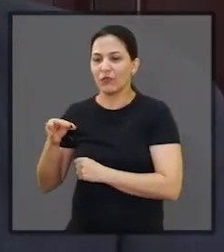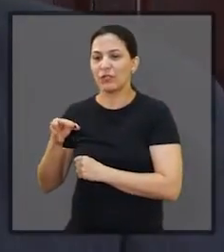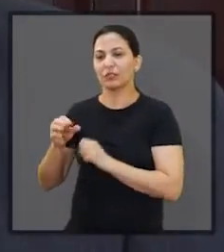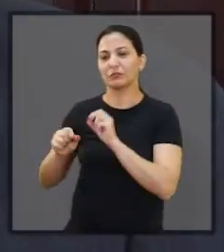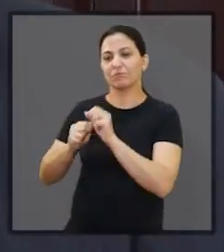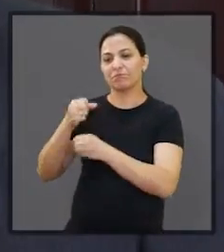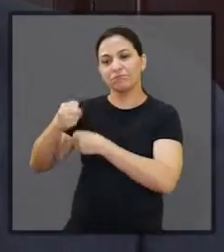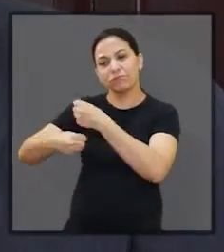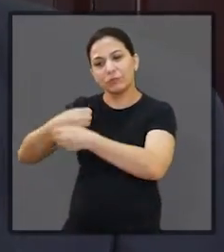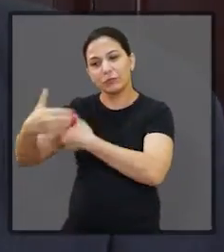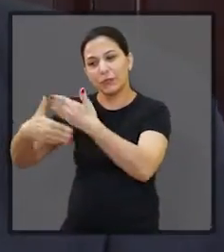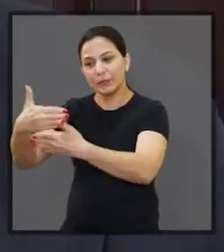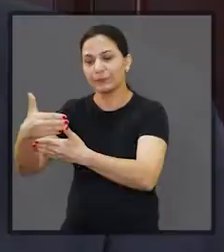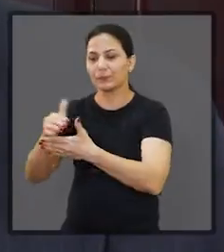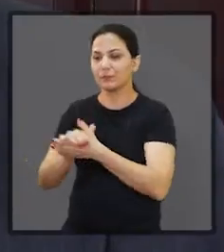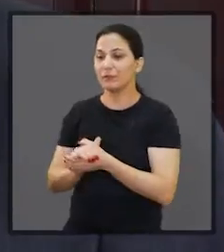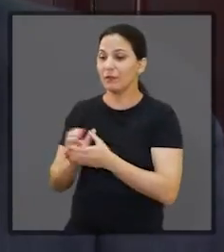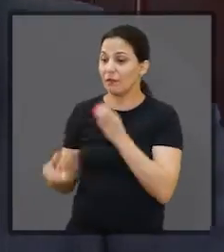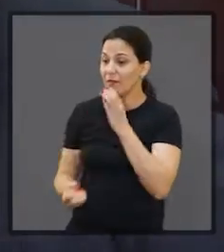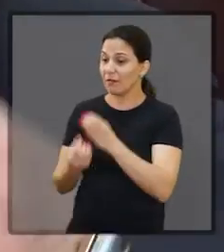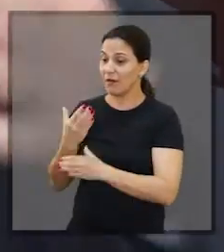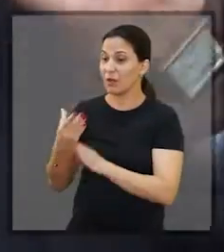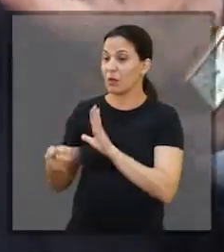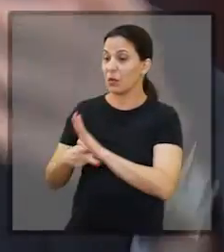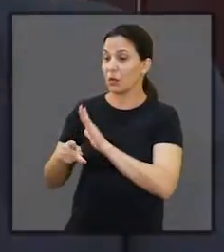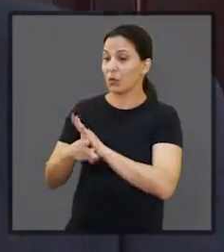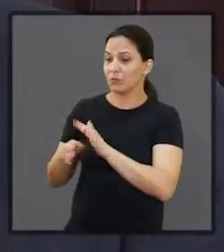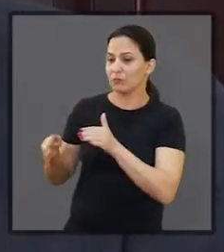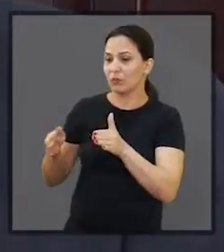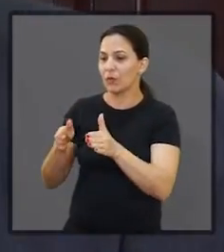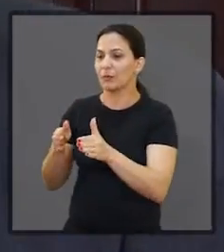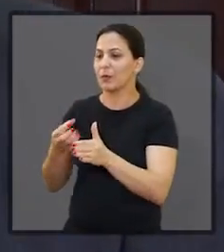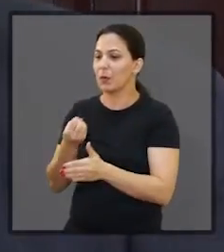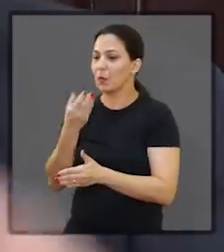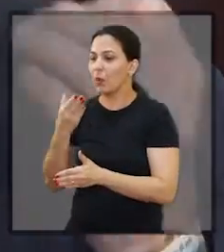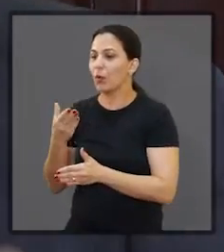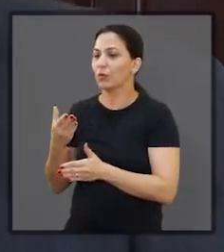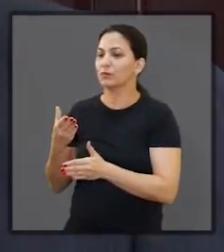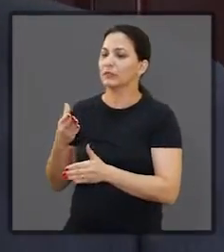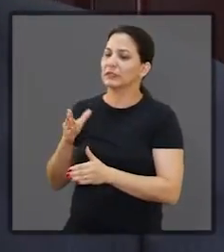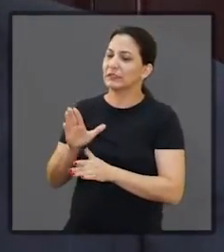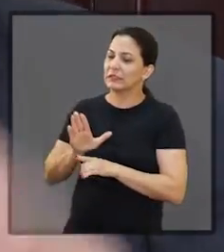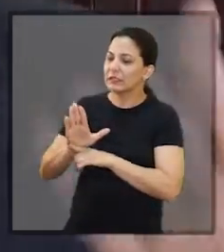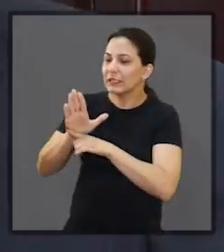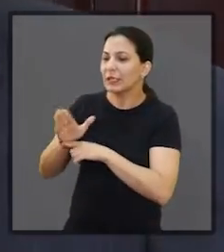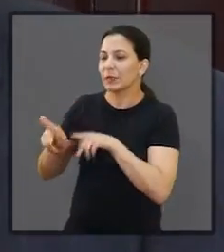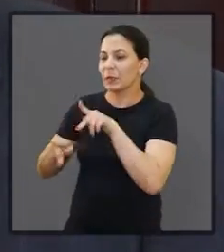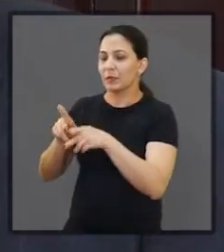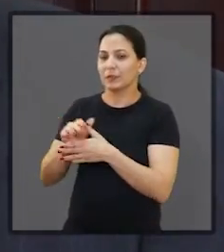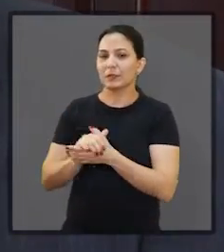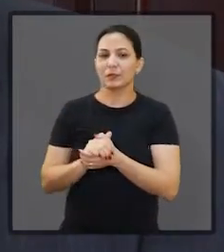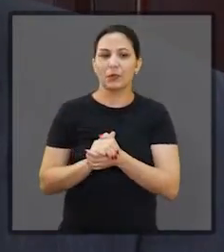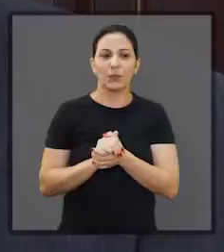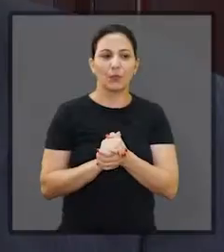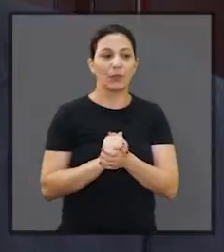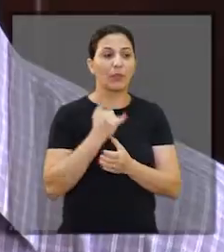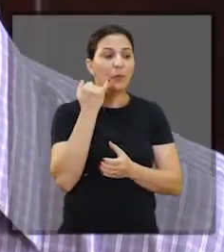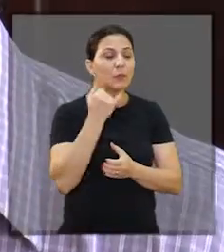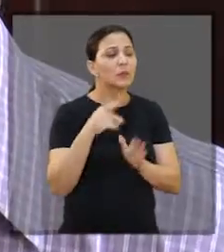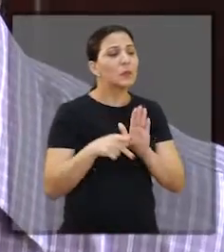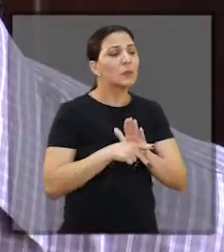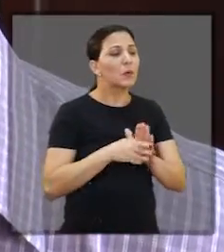e a gente, exatamente, com a participação da sociedade, criar esse percurso de forma que ele seja benéfico para maior número possível de pessoas.